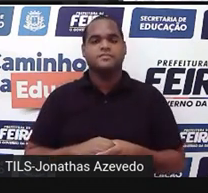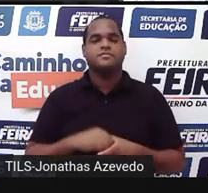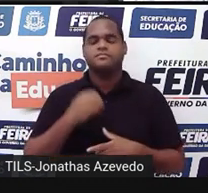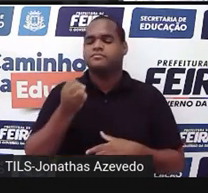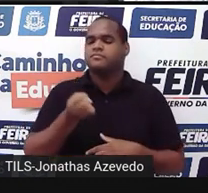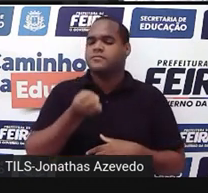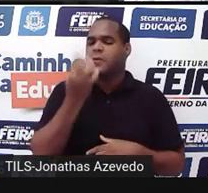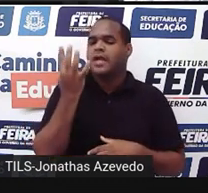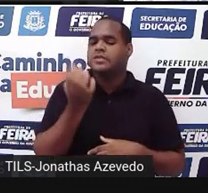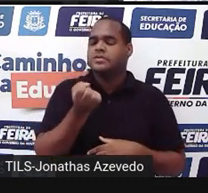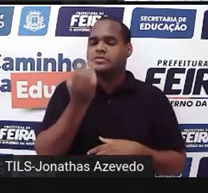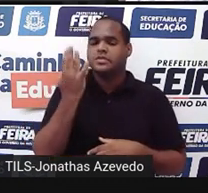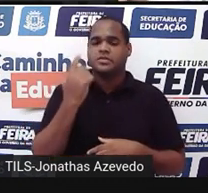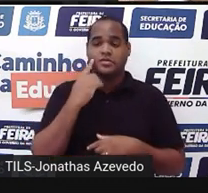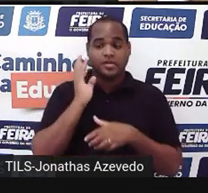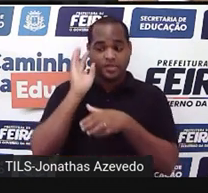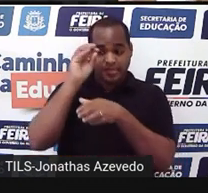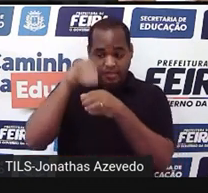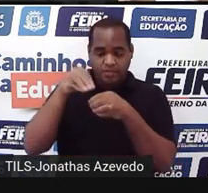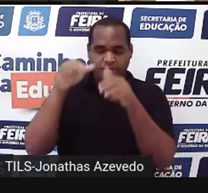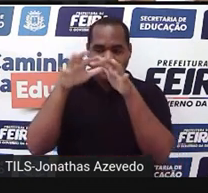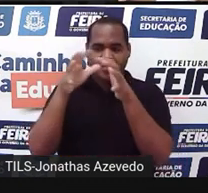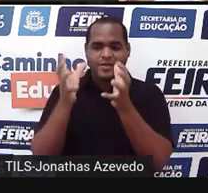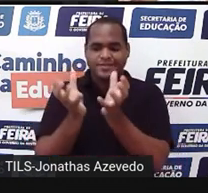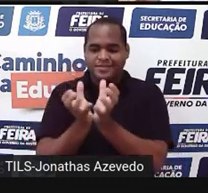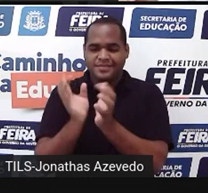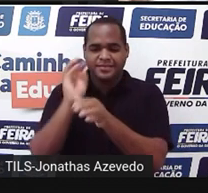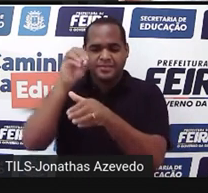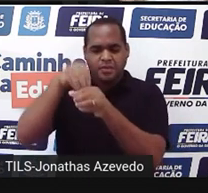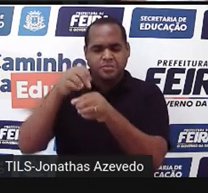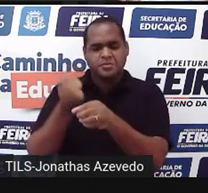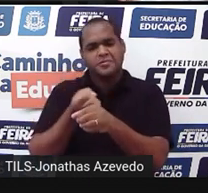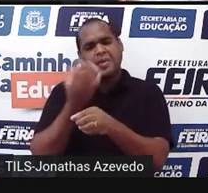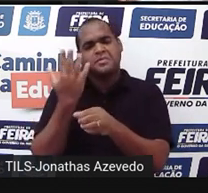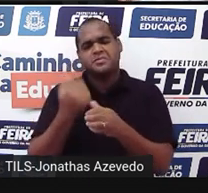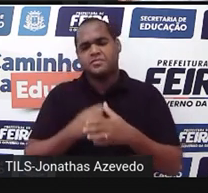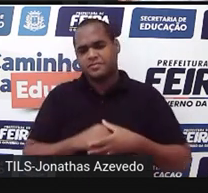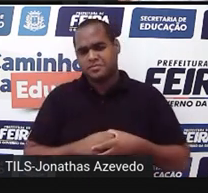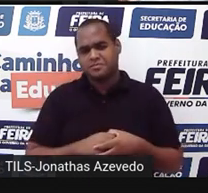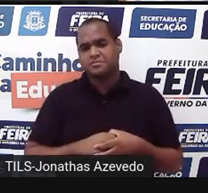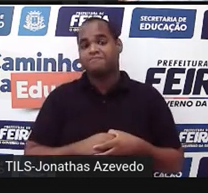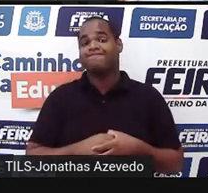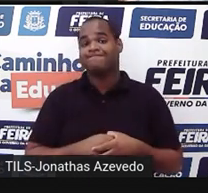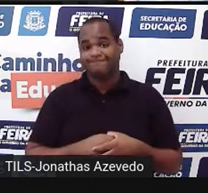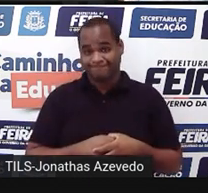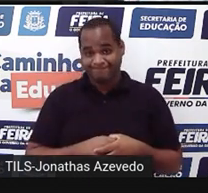quanto tem de espaço lá dentro dessa bola, tá?